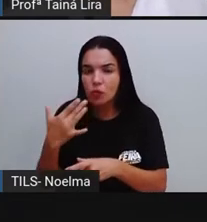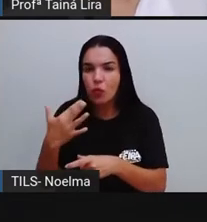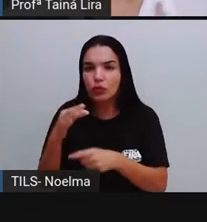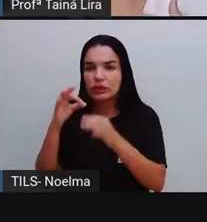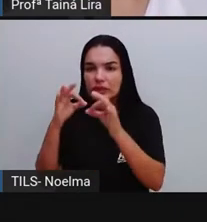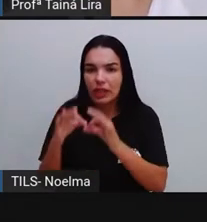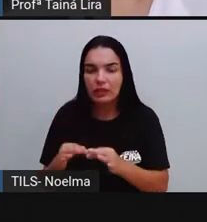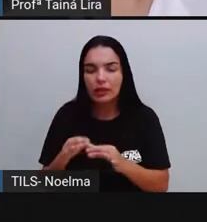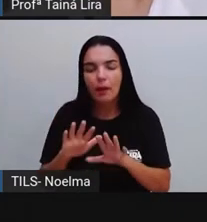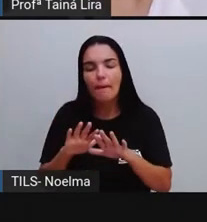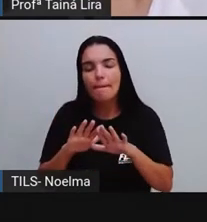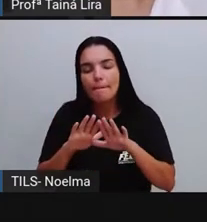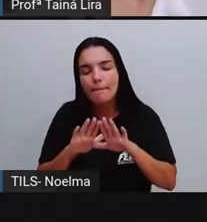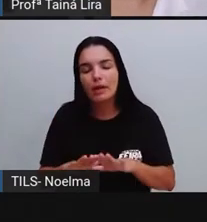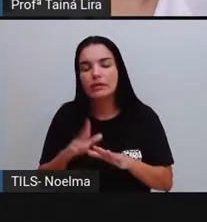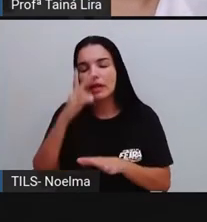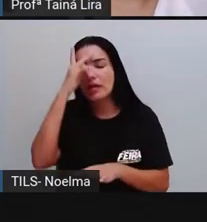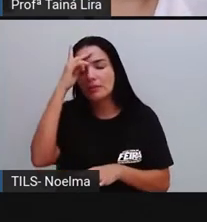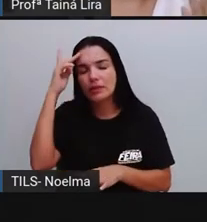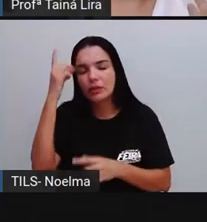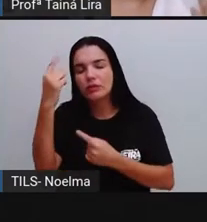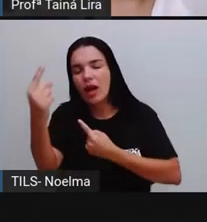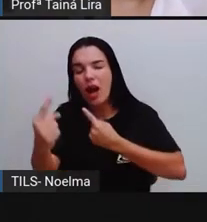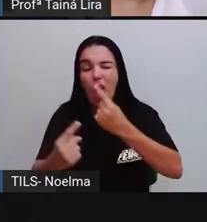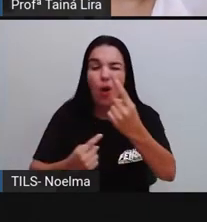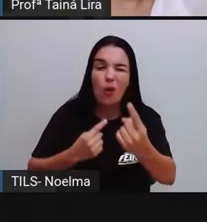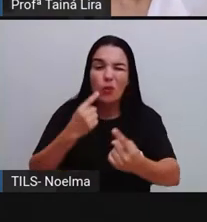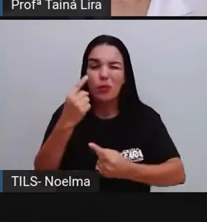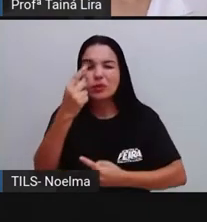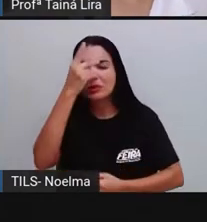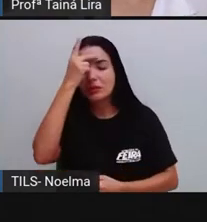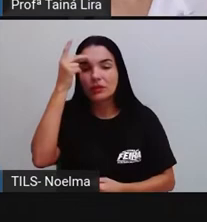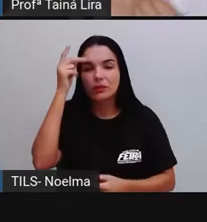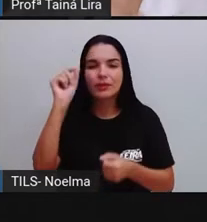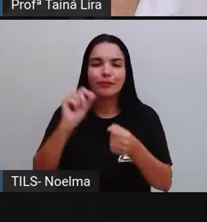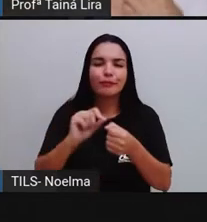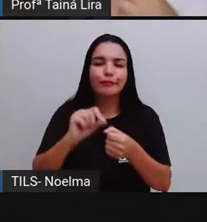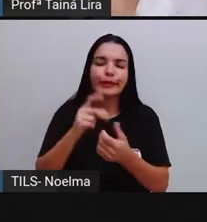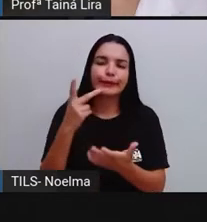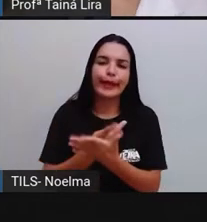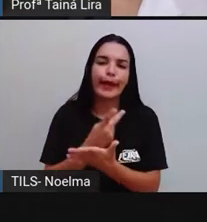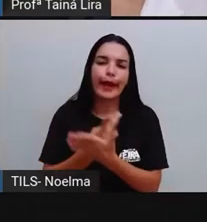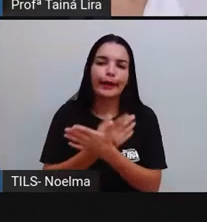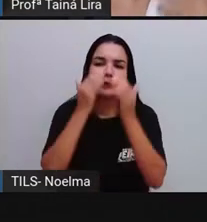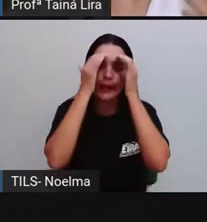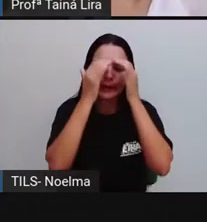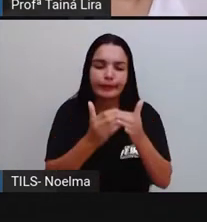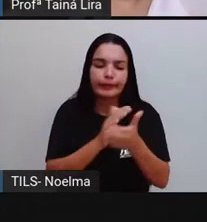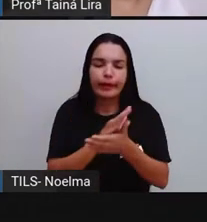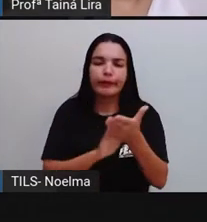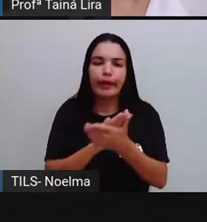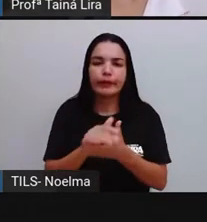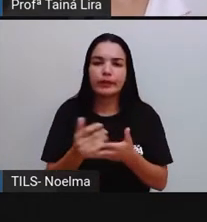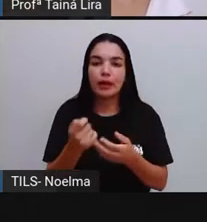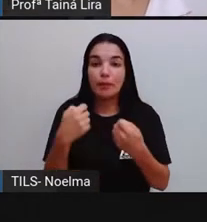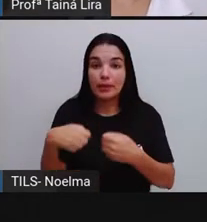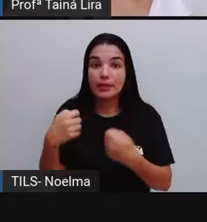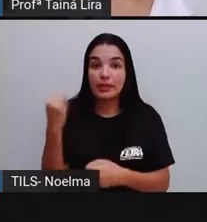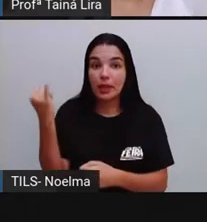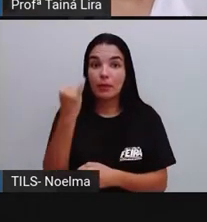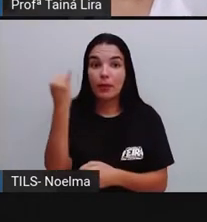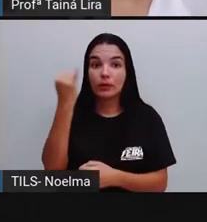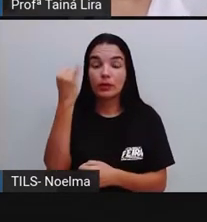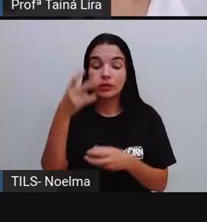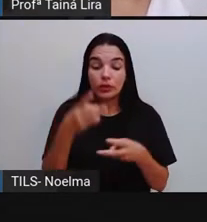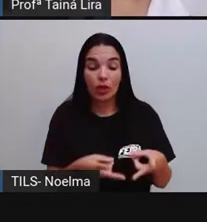lugares, e as pessoas, né, algumas pessoas, infelizmente, ainda não respeitam. Então, é importante, ó, se não